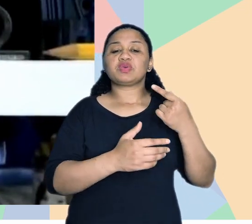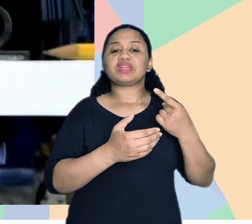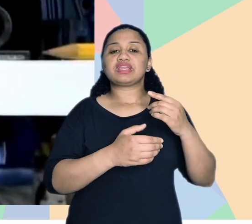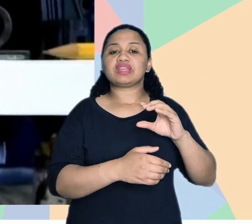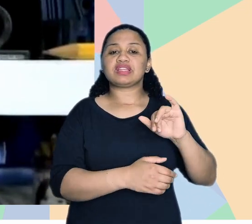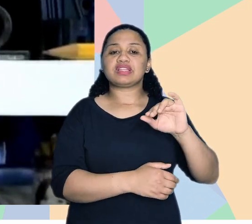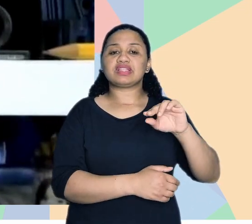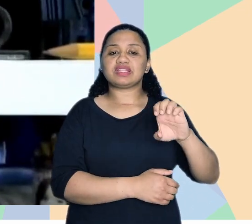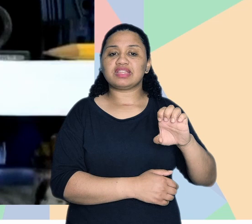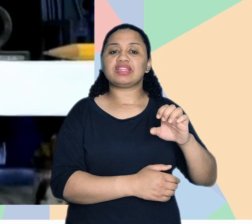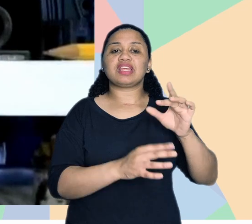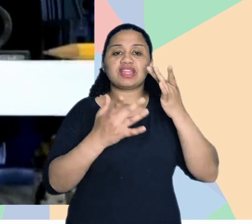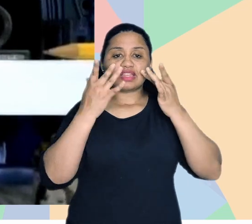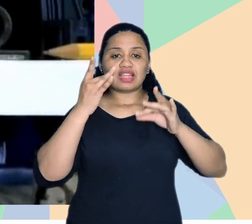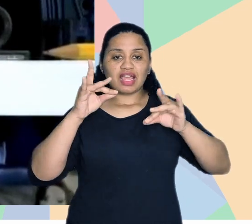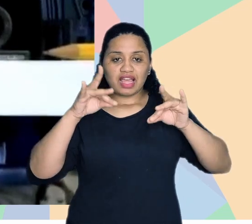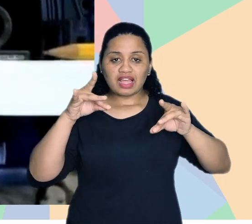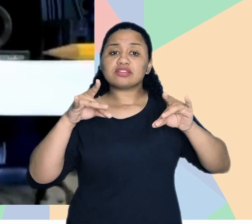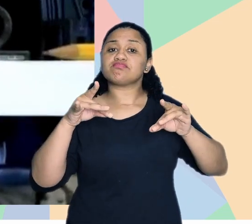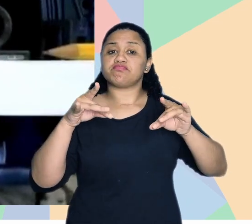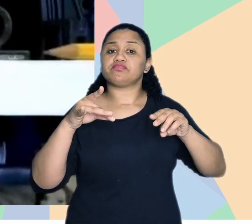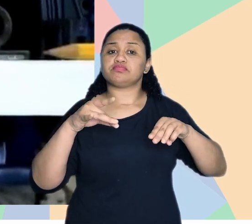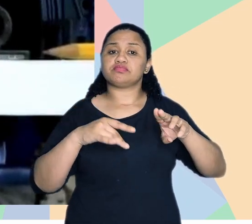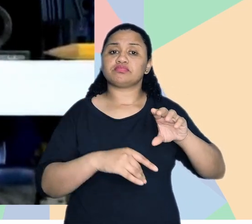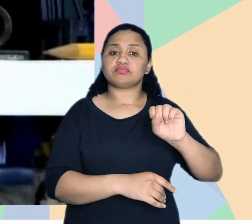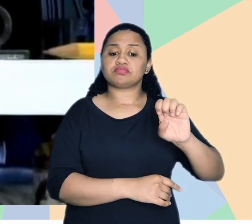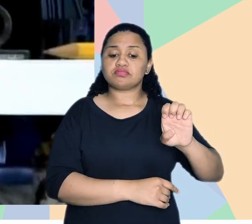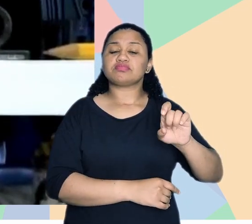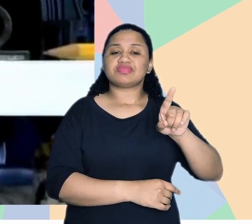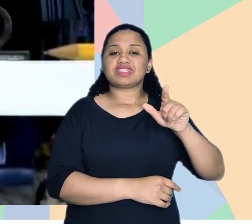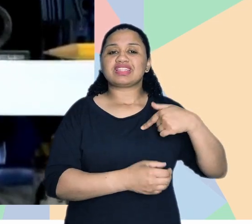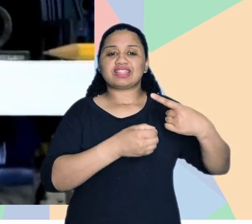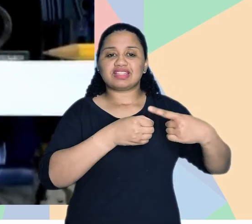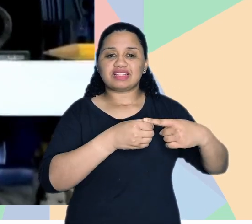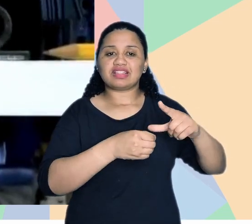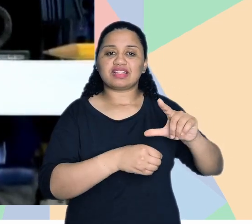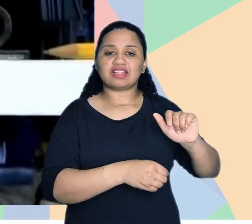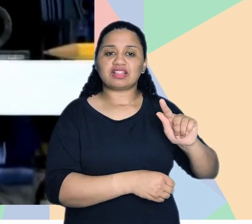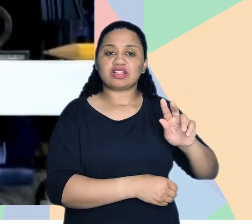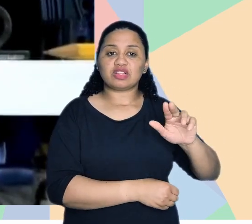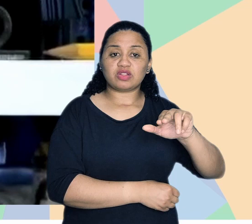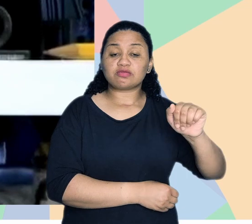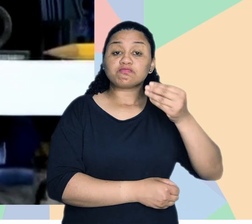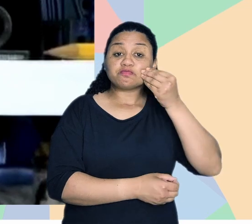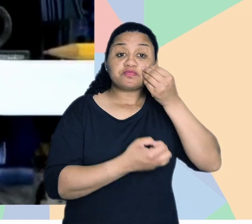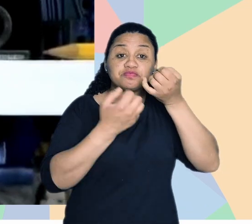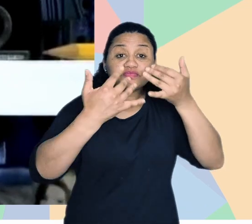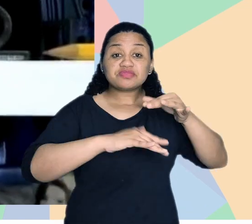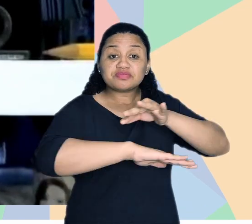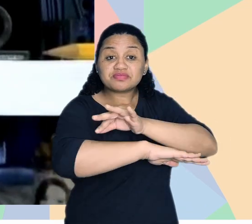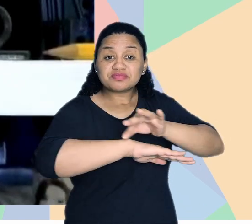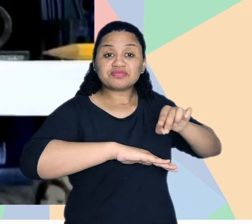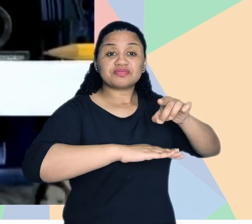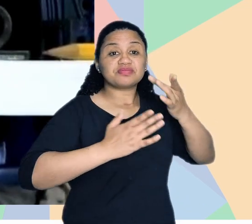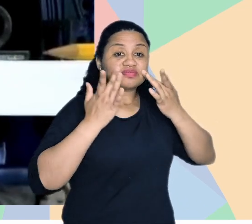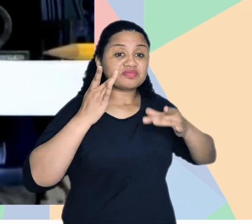recentemente a gente descreveu o Cine Teatro Mousse, que é um teatro histórico em Laguna, no Centro Histórico de Laguna, e a gente buscou